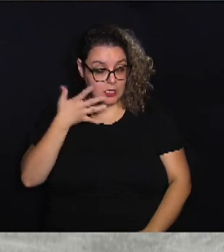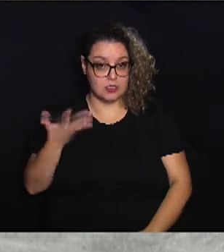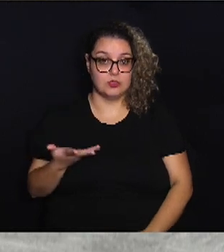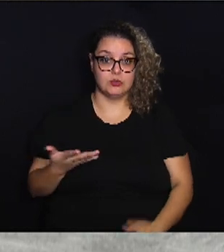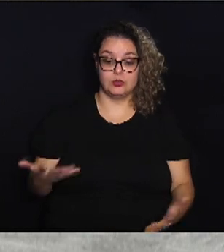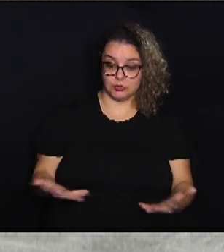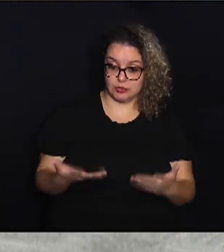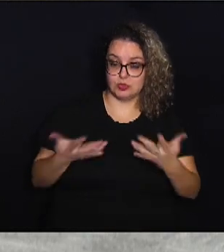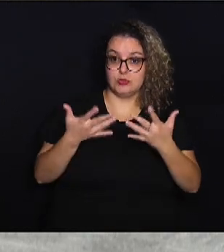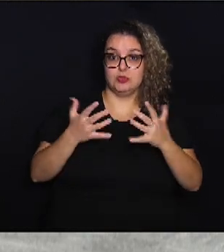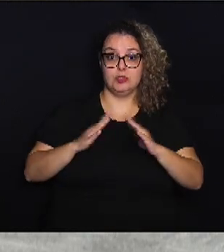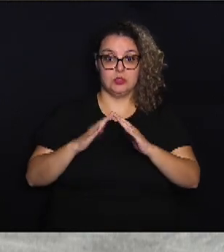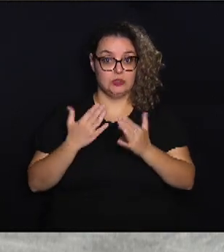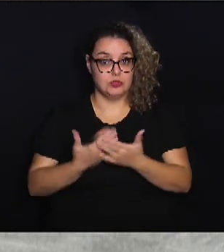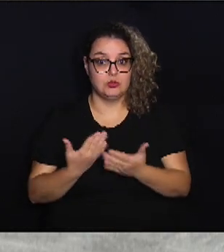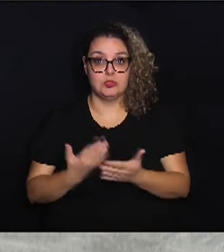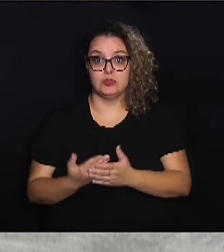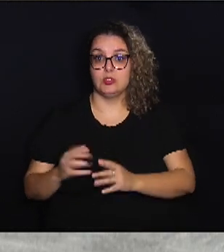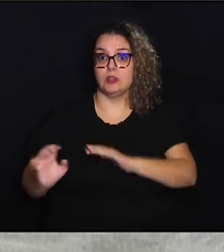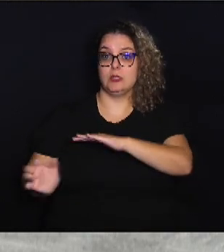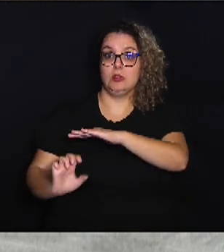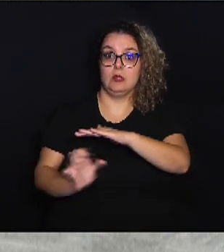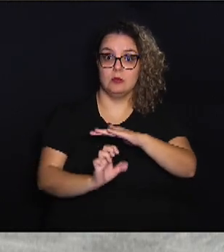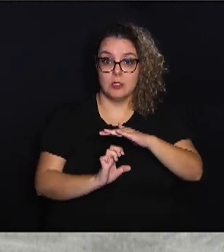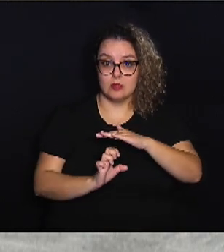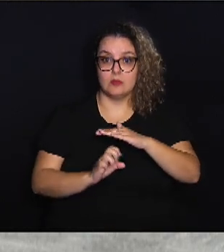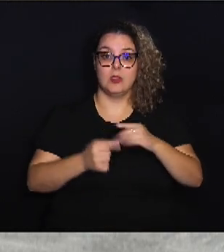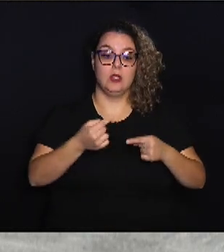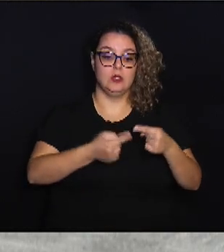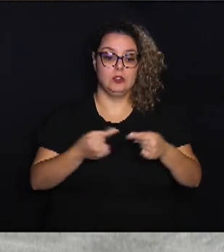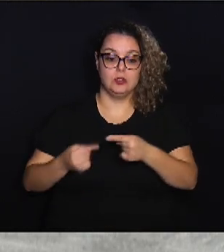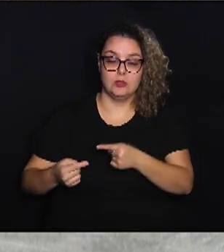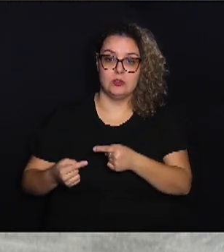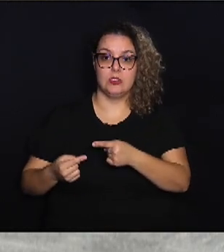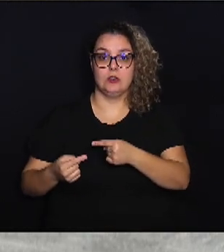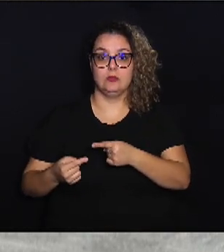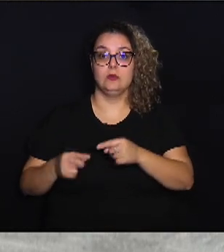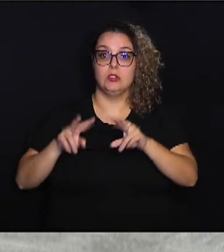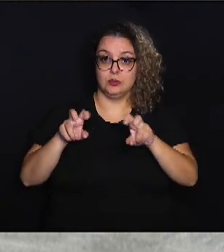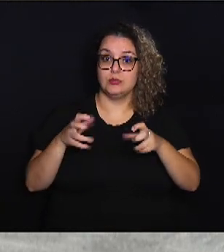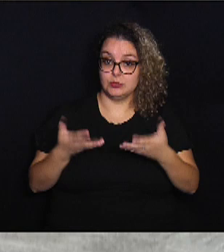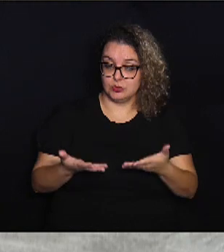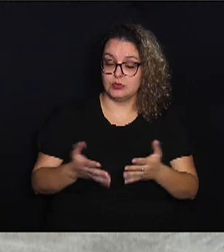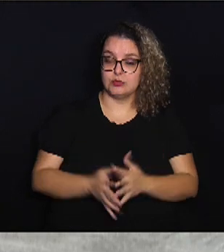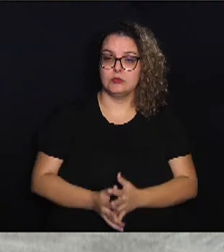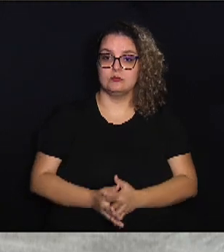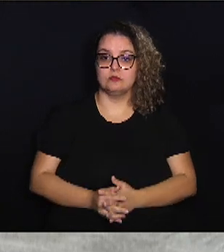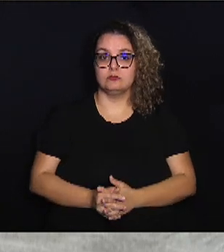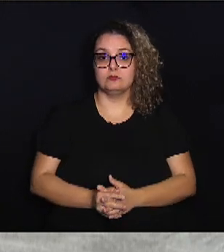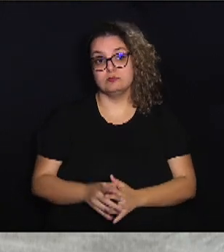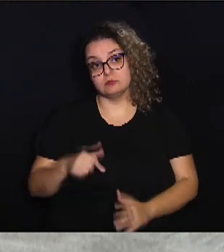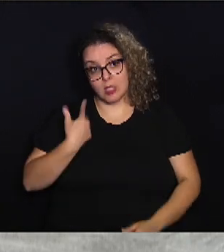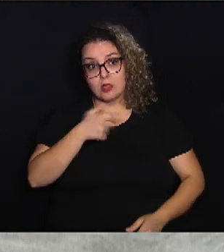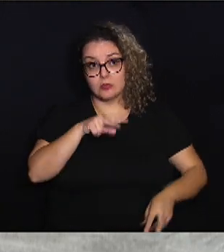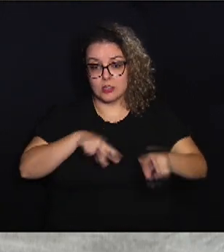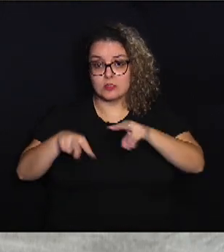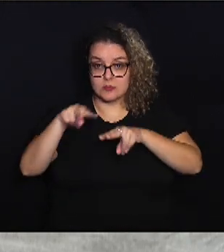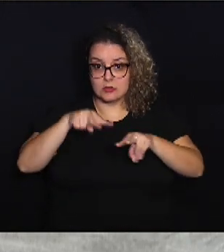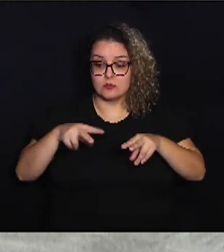estimulando escolas, empresas a debaterem, a discutirem esse assunto. Na nossa ótica, isso